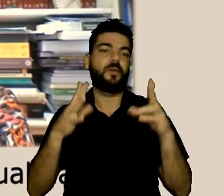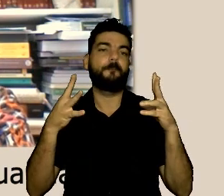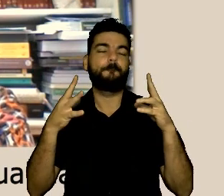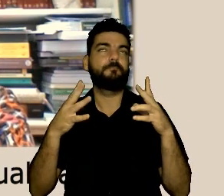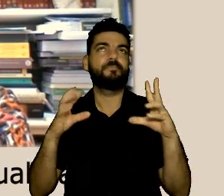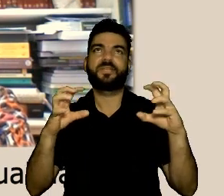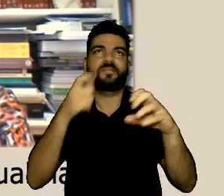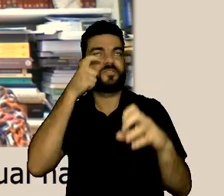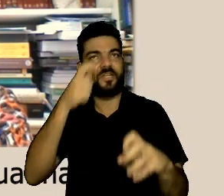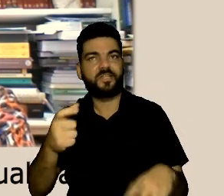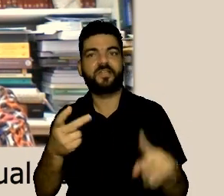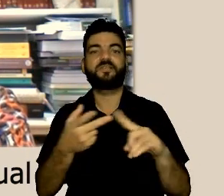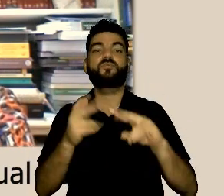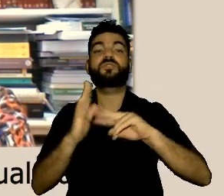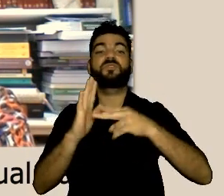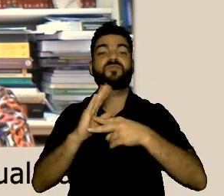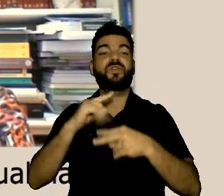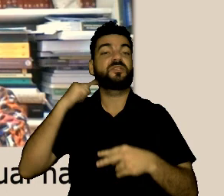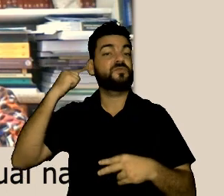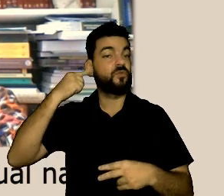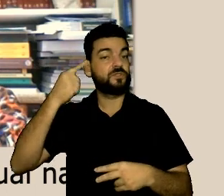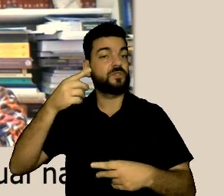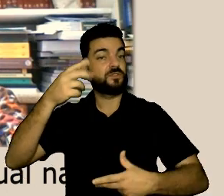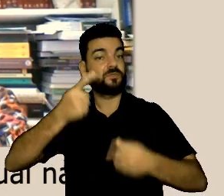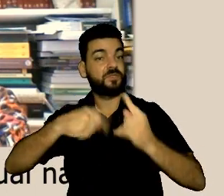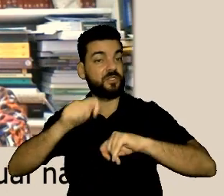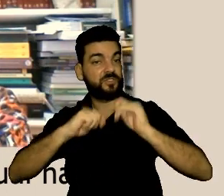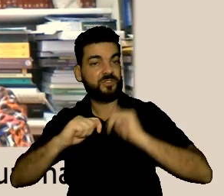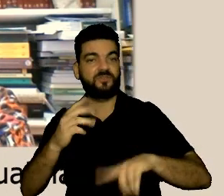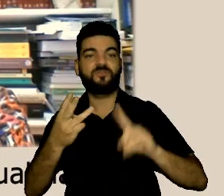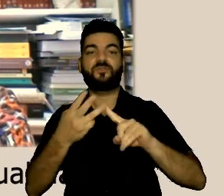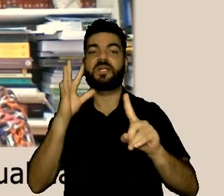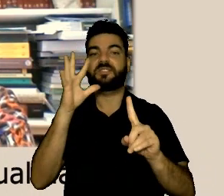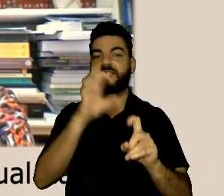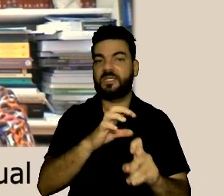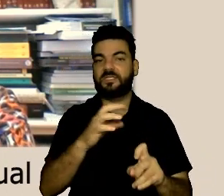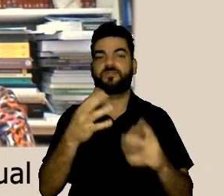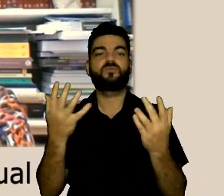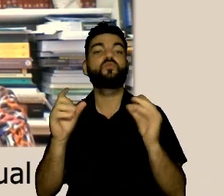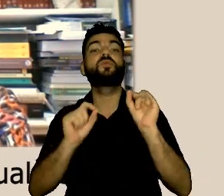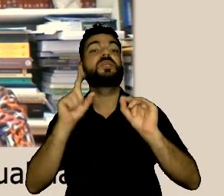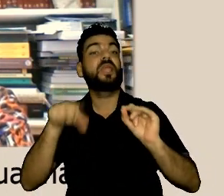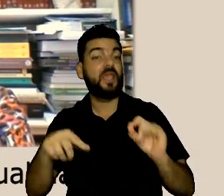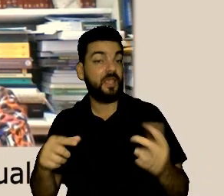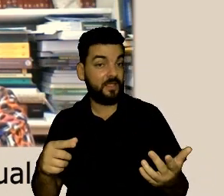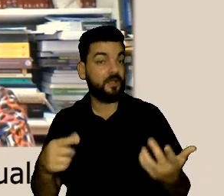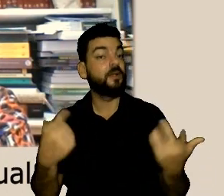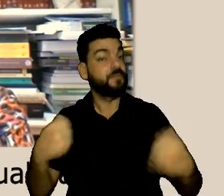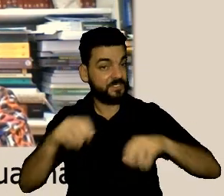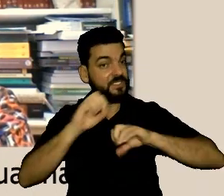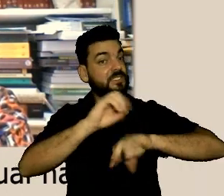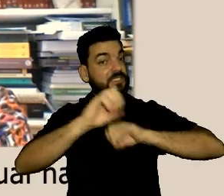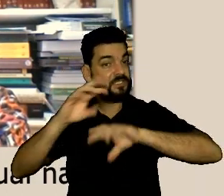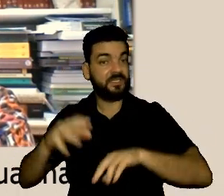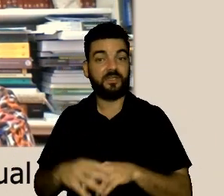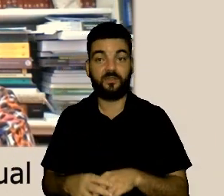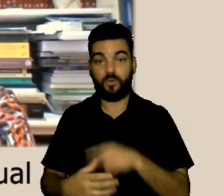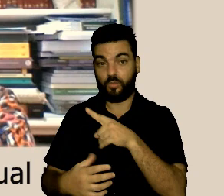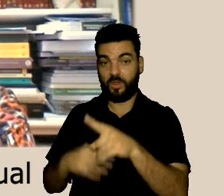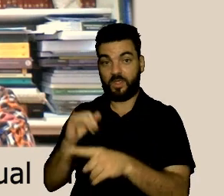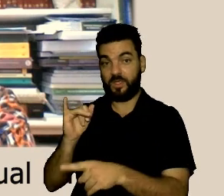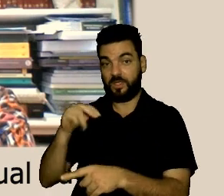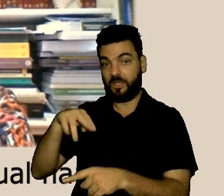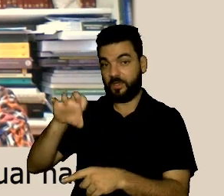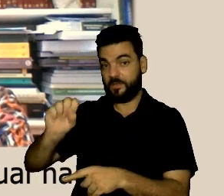denúncias então nós temos que alertar os conflitos de interesse o que é uma advocacia administrativa o que é o